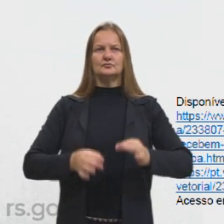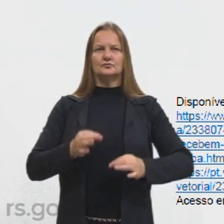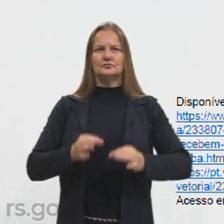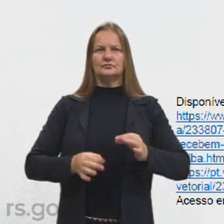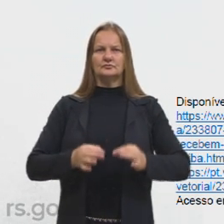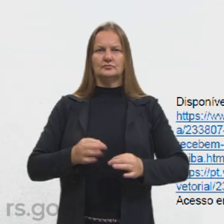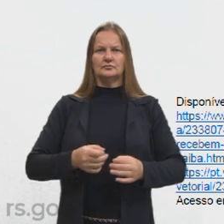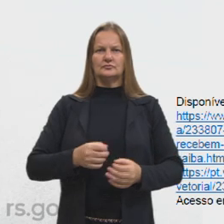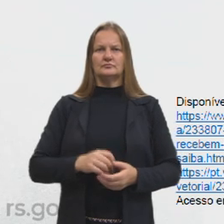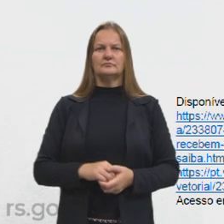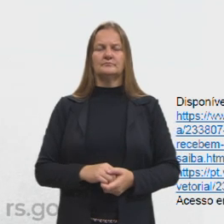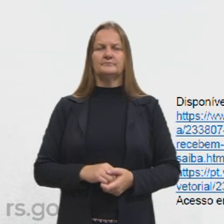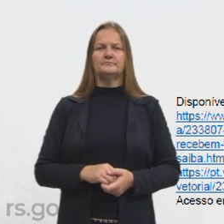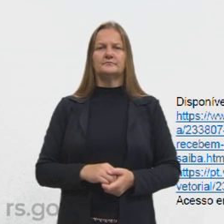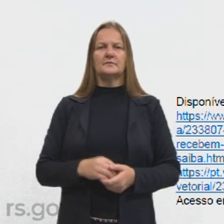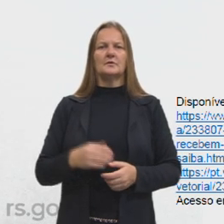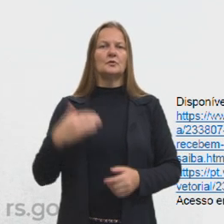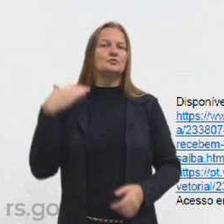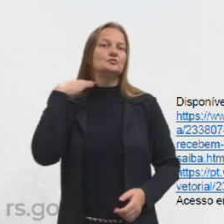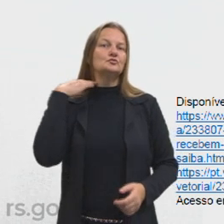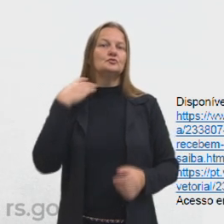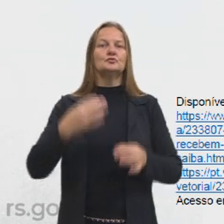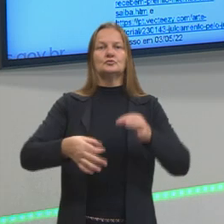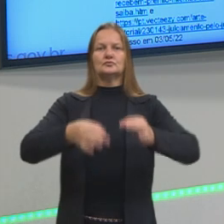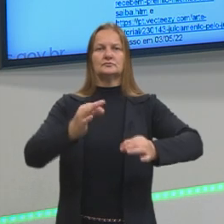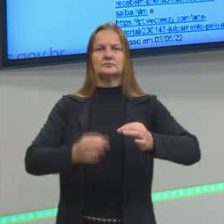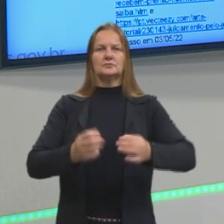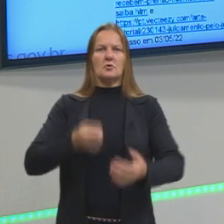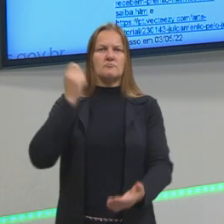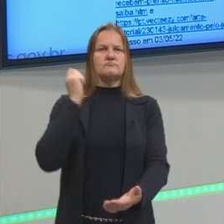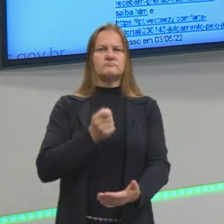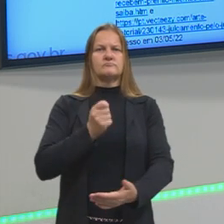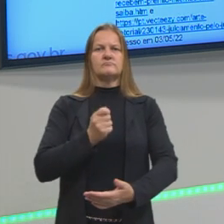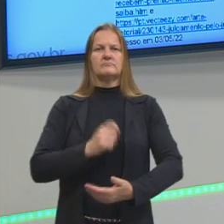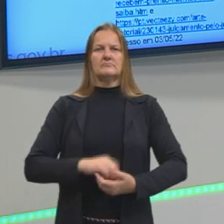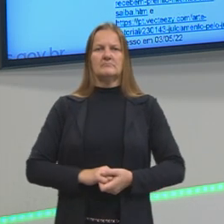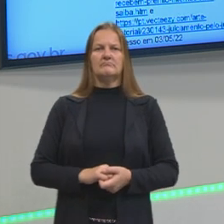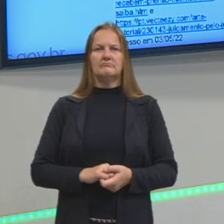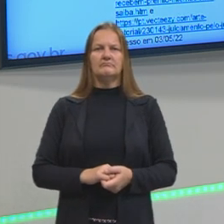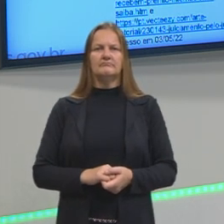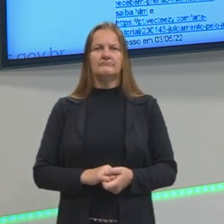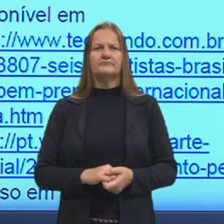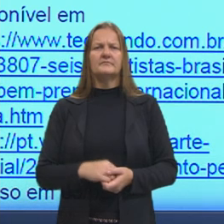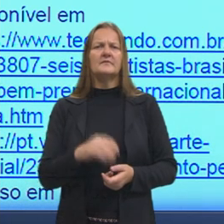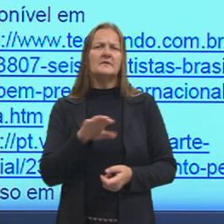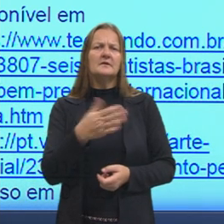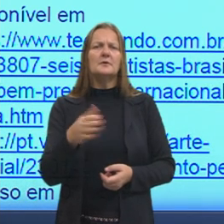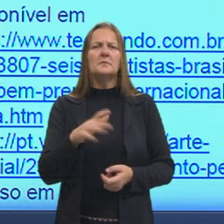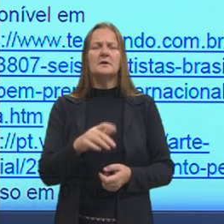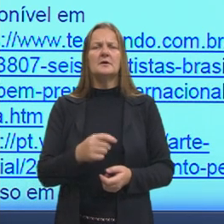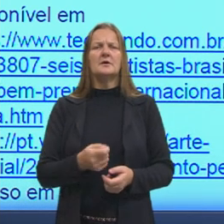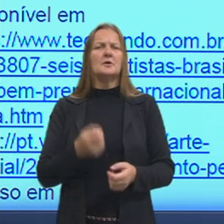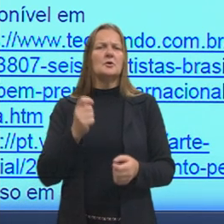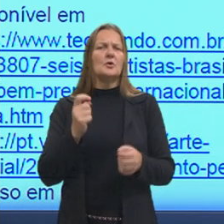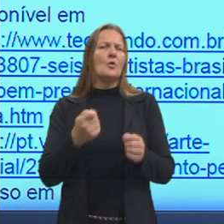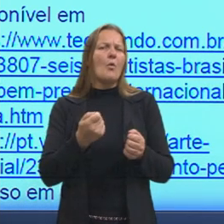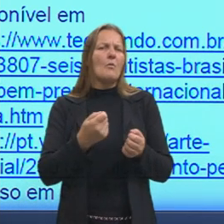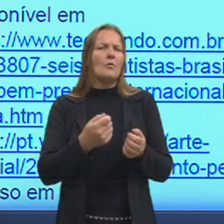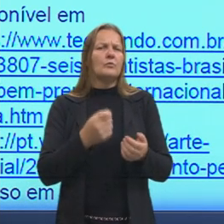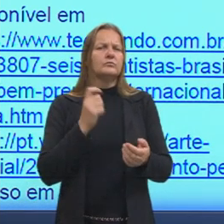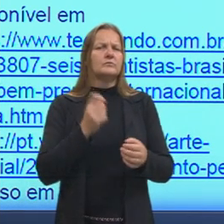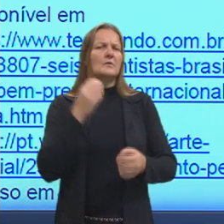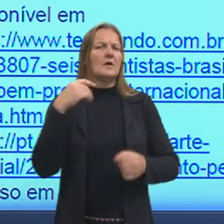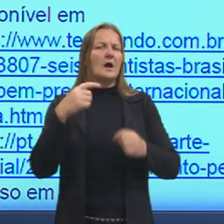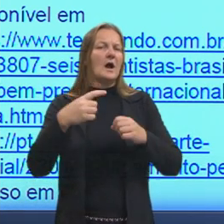a gente for pensar, por exemplo, numa situação de um júri, de um julgamento, ou de uma própria petição de um advogado,